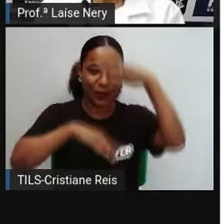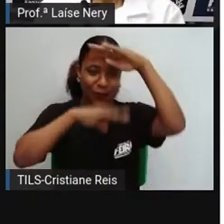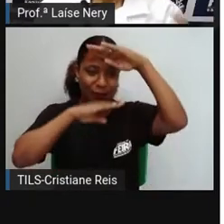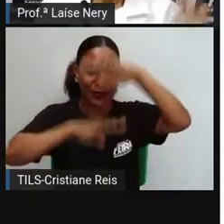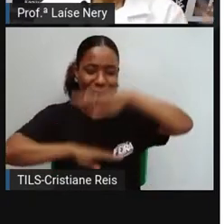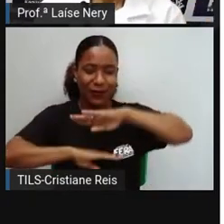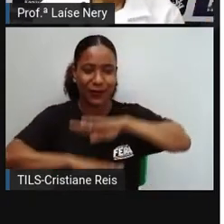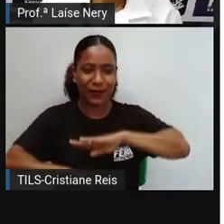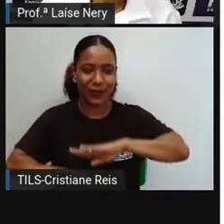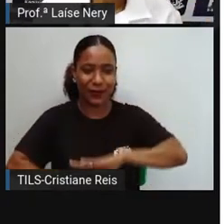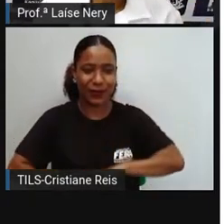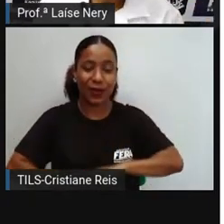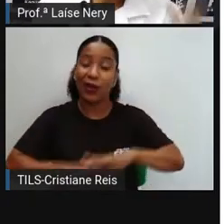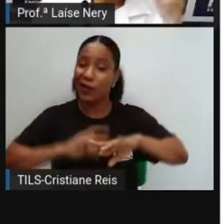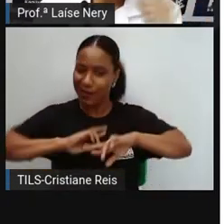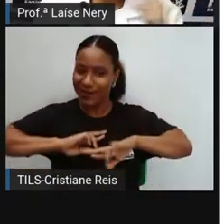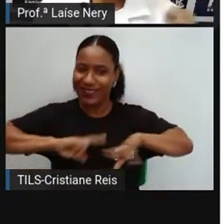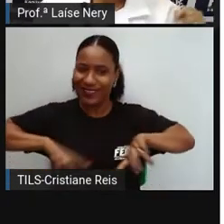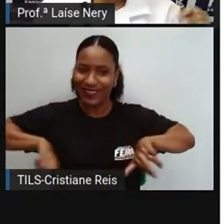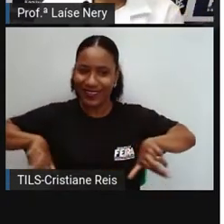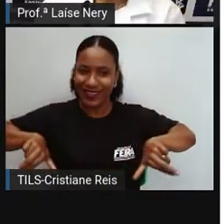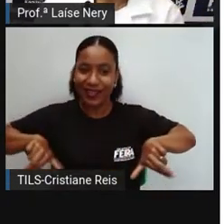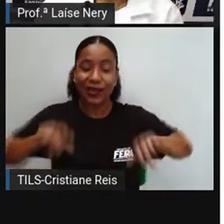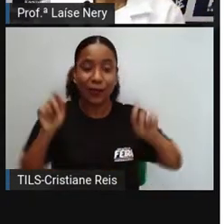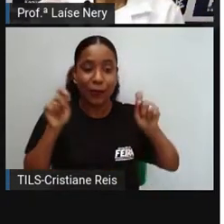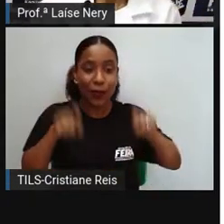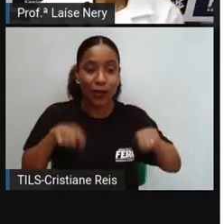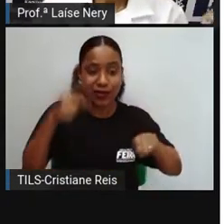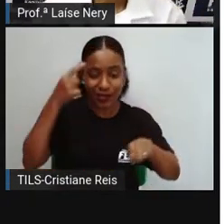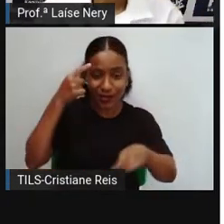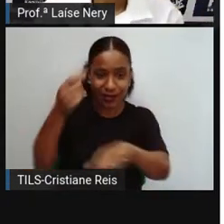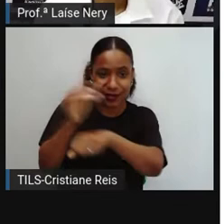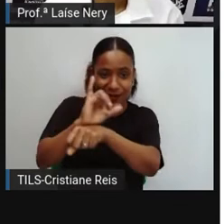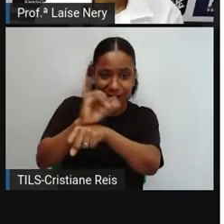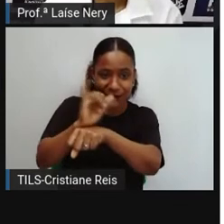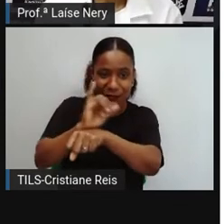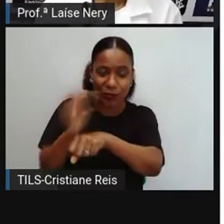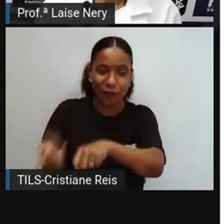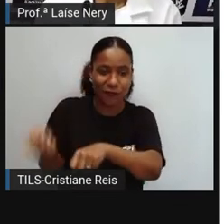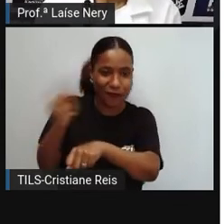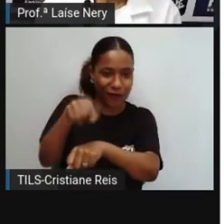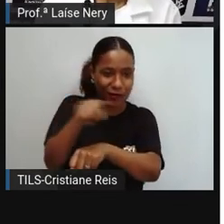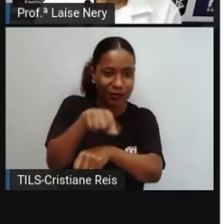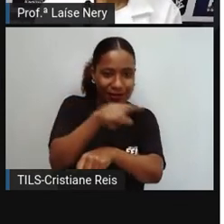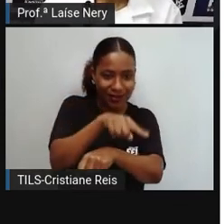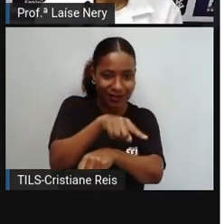você quer saber mais, então procura essa aula lá no canal da Seduc.